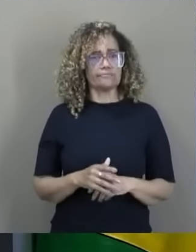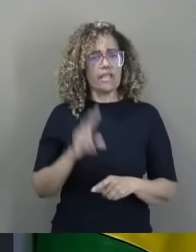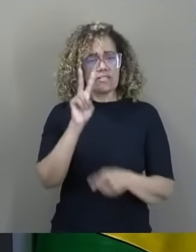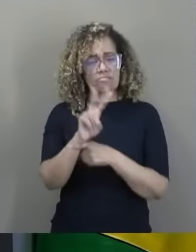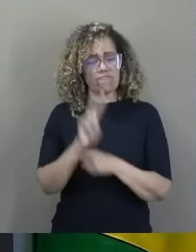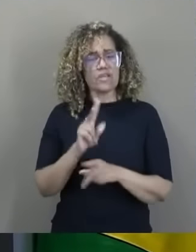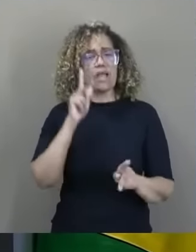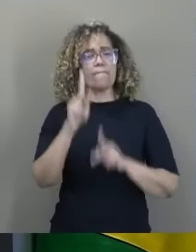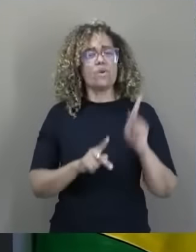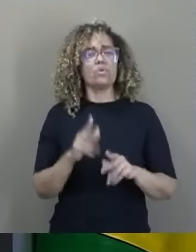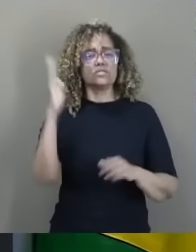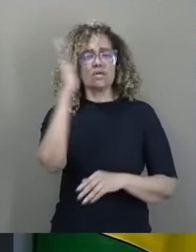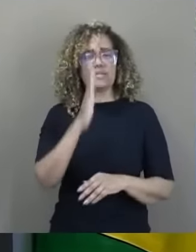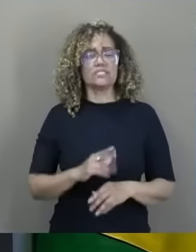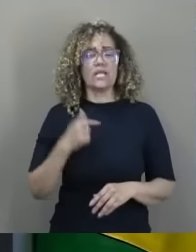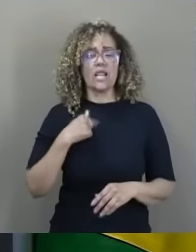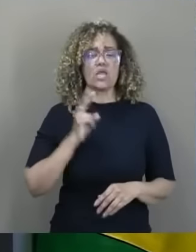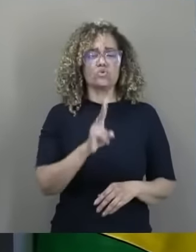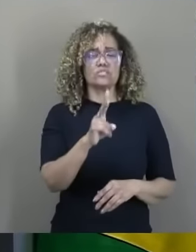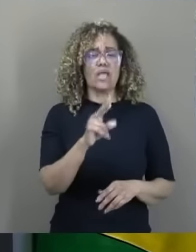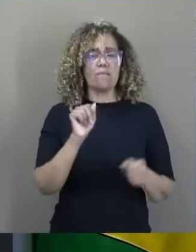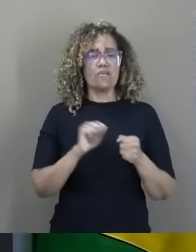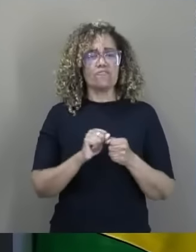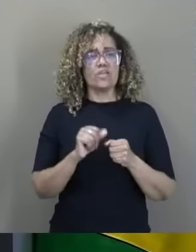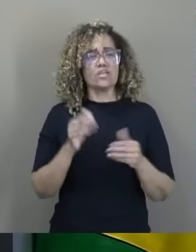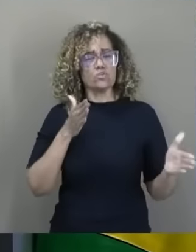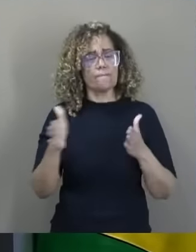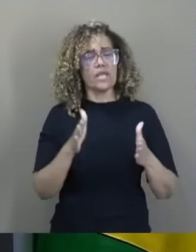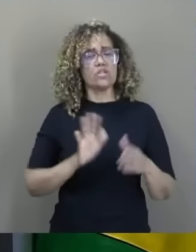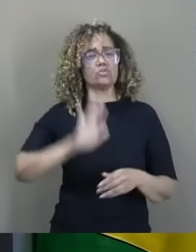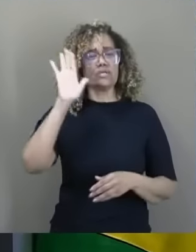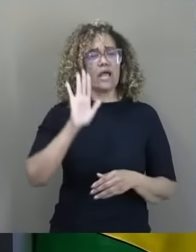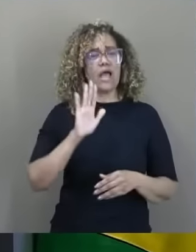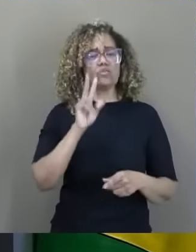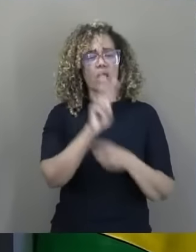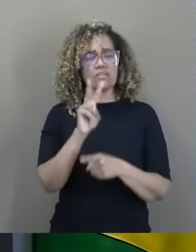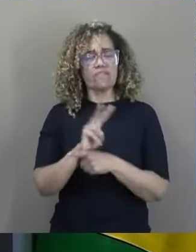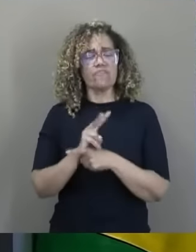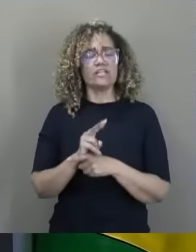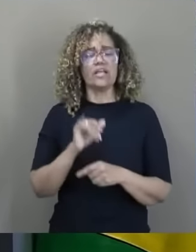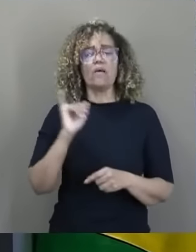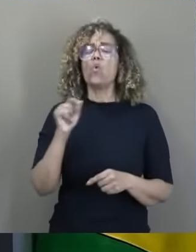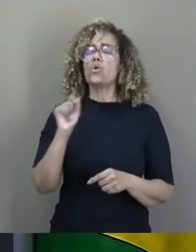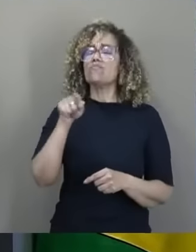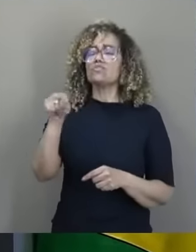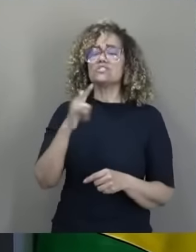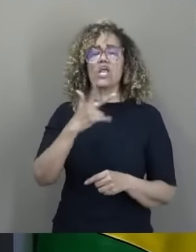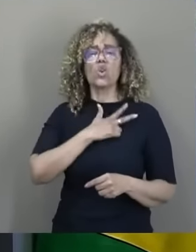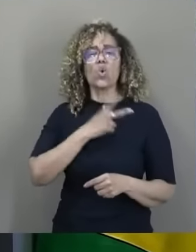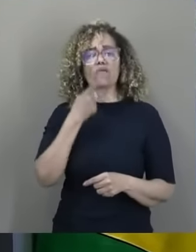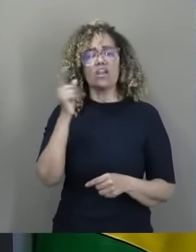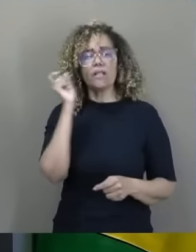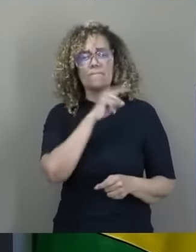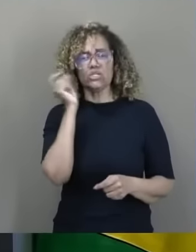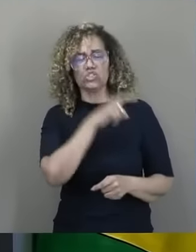brasileira? O que eu sempre fiz aqui durante meu mandato, que foi defender o povo. Então, você pensa bem antes de você falar, Lula. O que você está falando é mentira. E eu